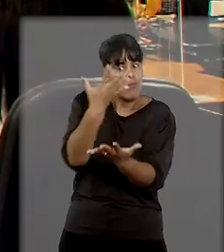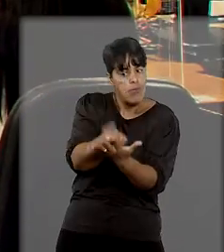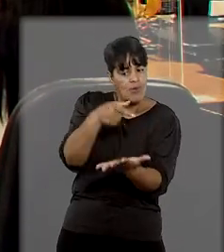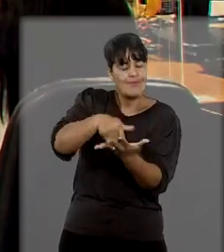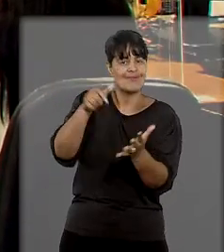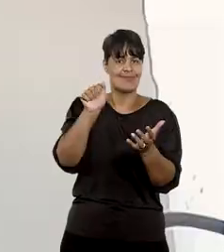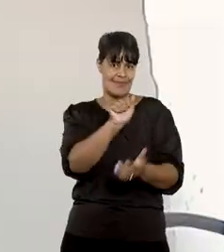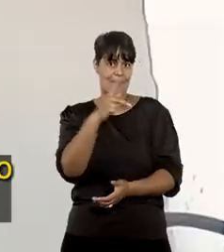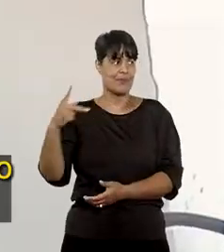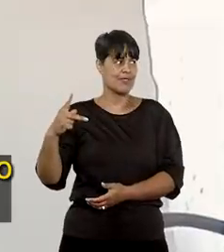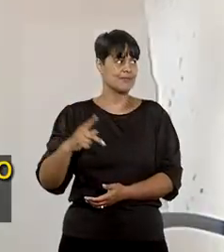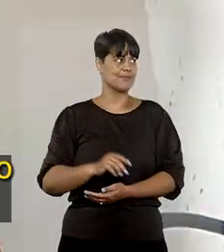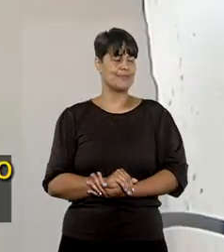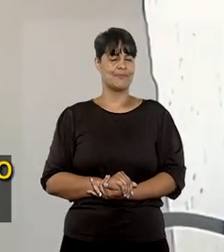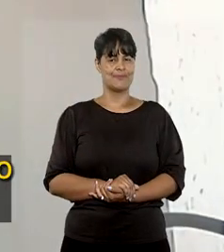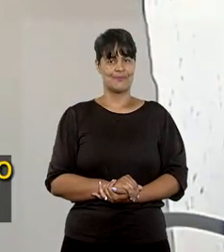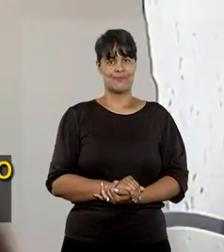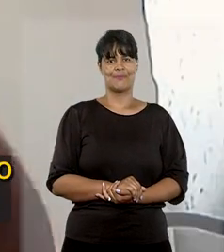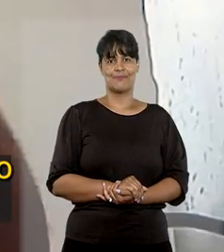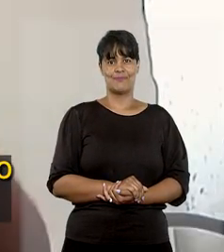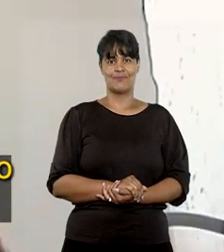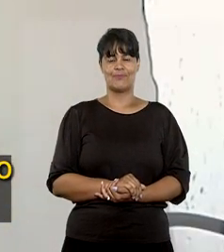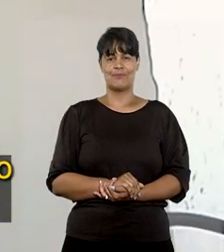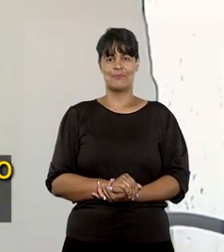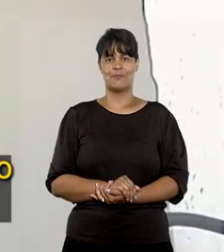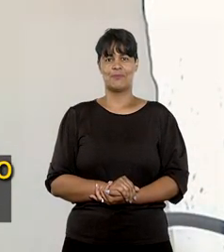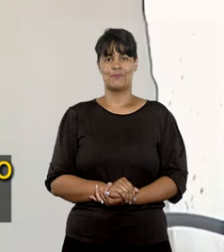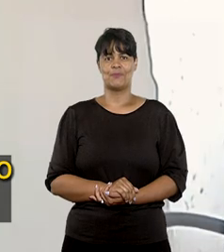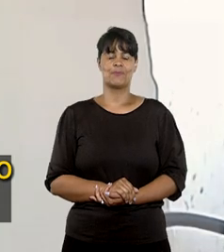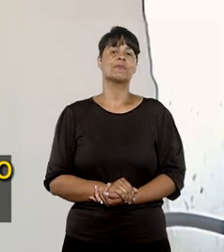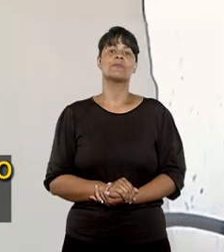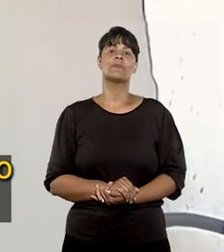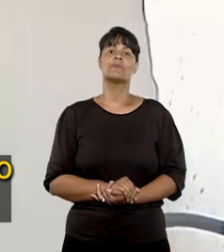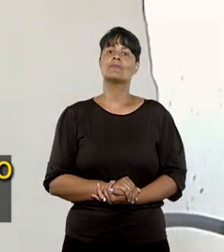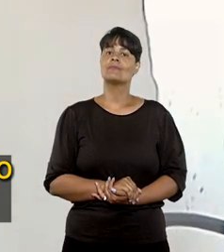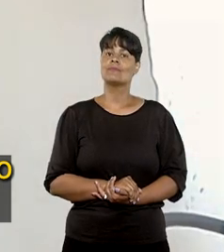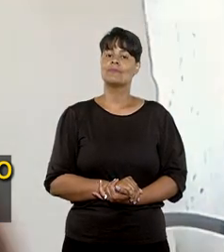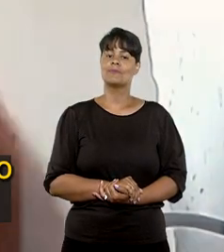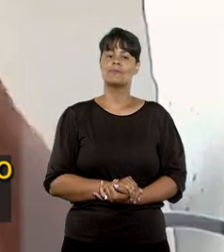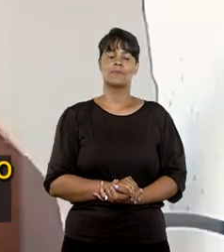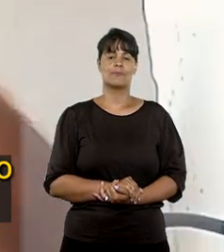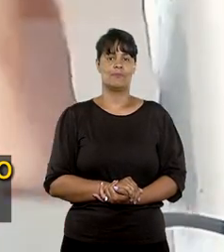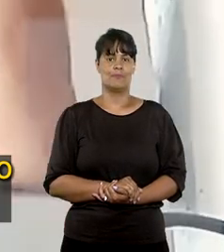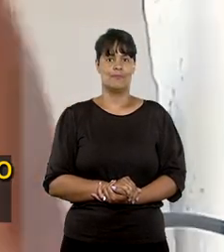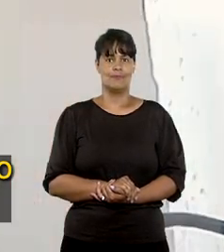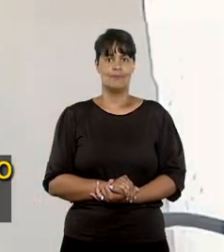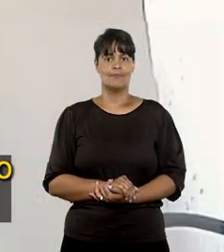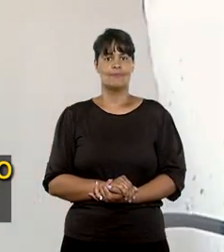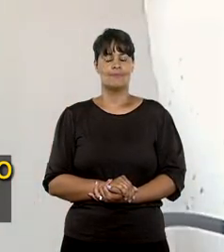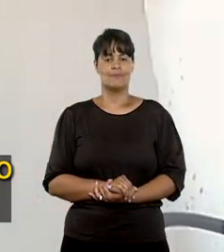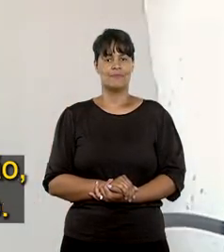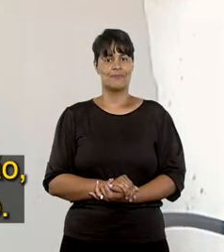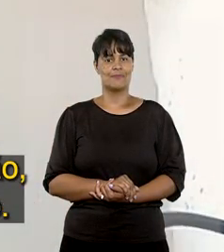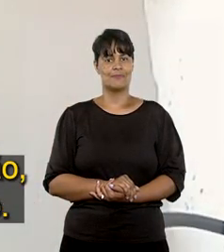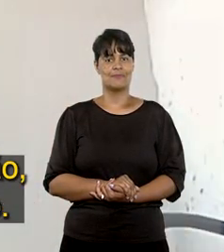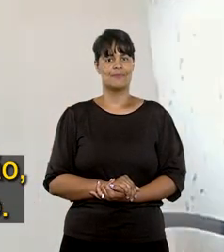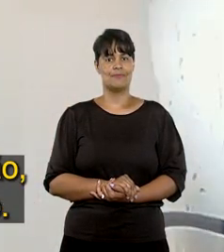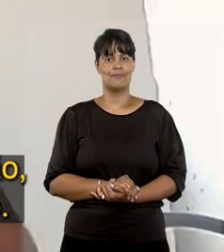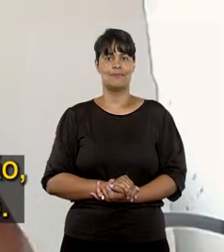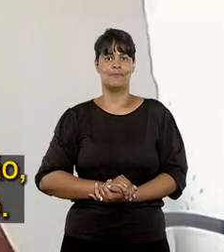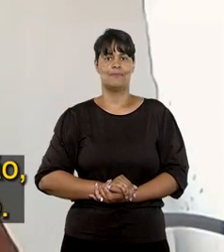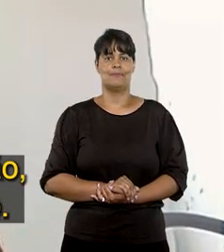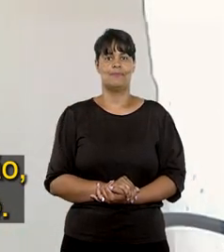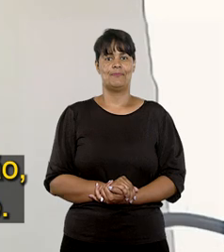aplicativo. Eu vi que o STJ se importou com essa questão virtual e ter aceitado essa questão de colocar um